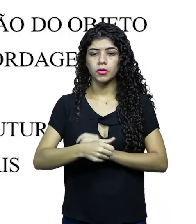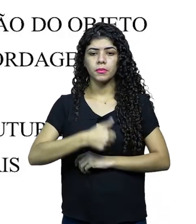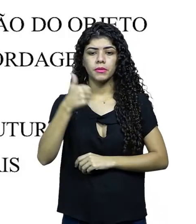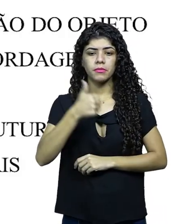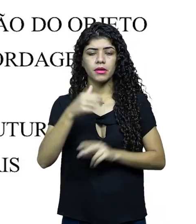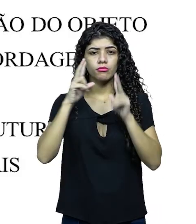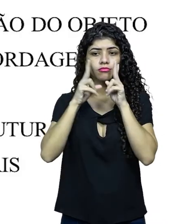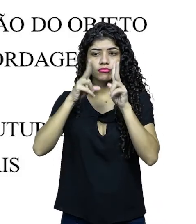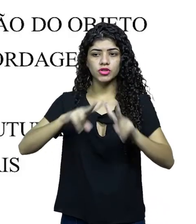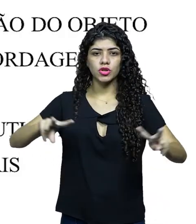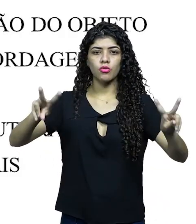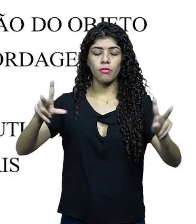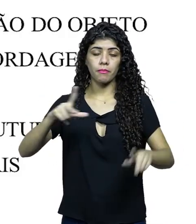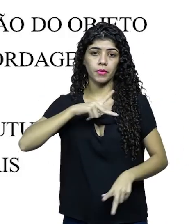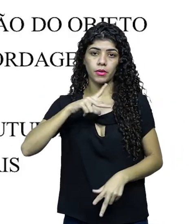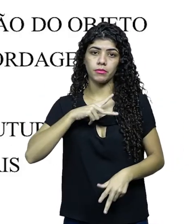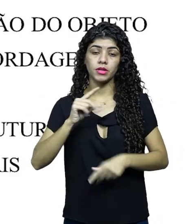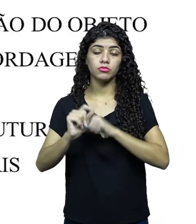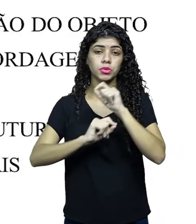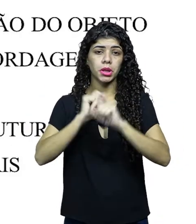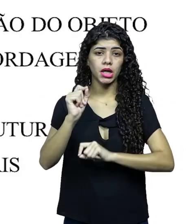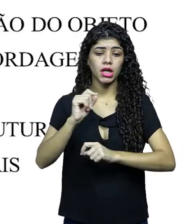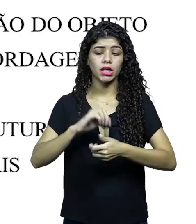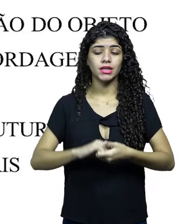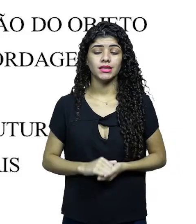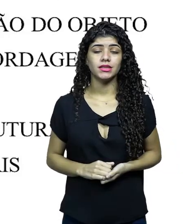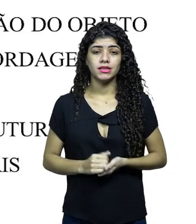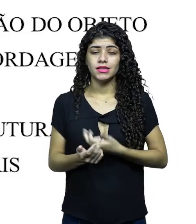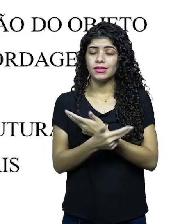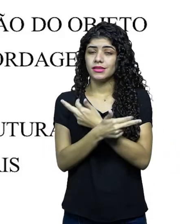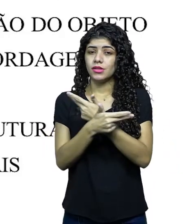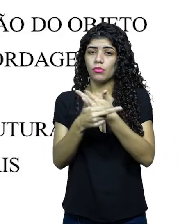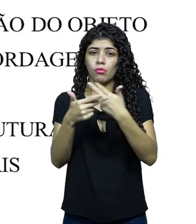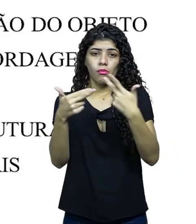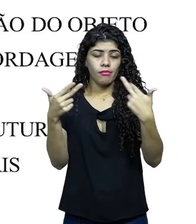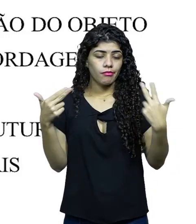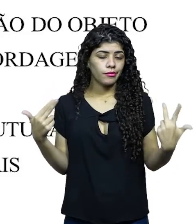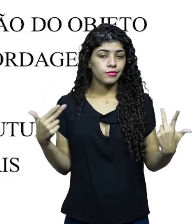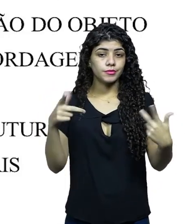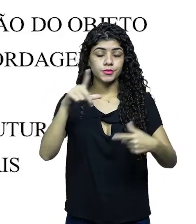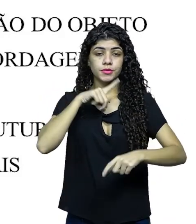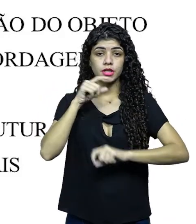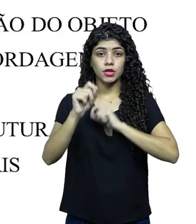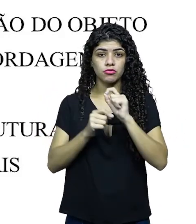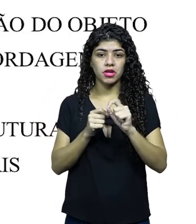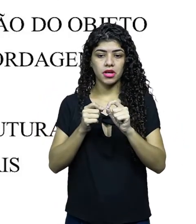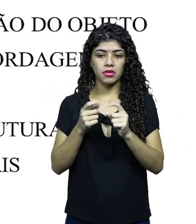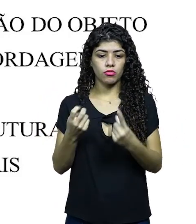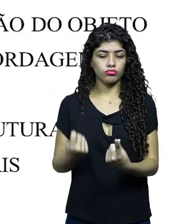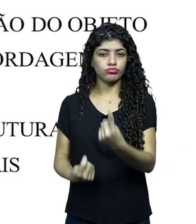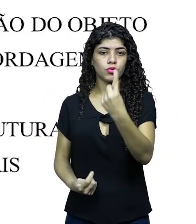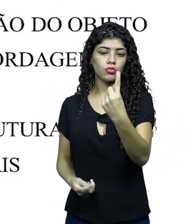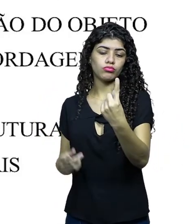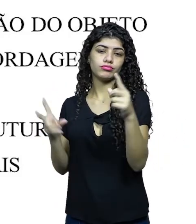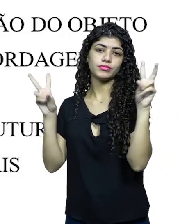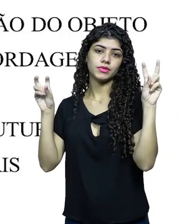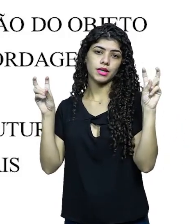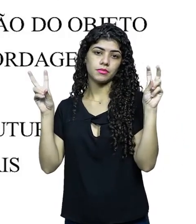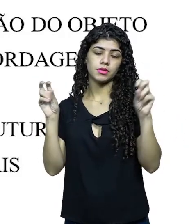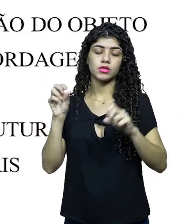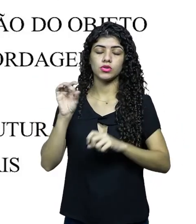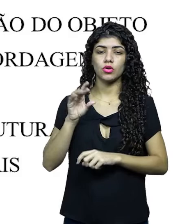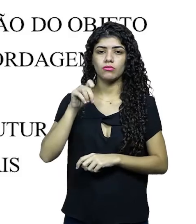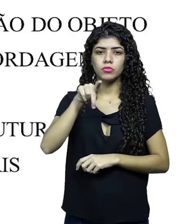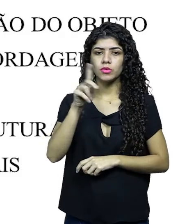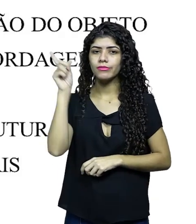item é a visão original. O que é uma visão original? Bom, muitos documentários tratam de um mesmo